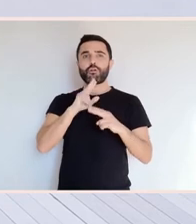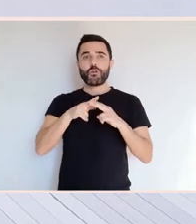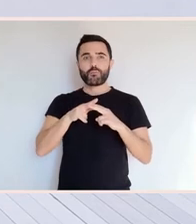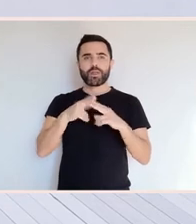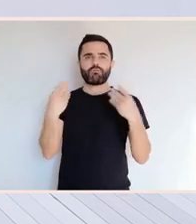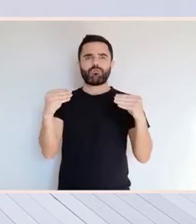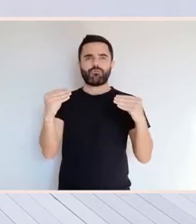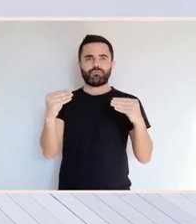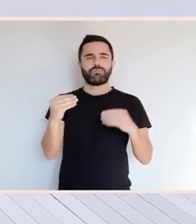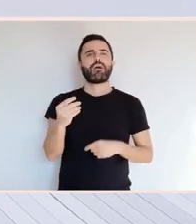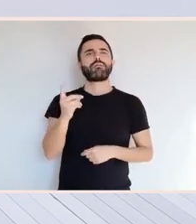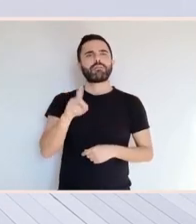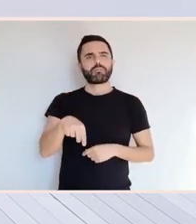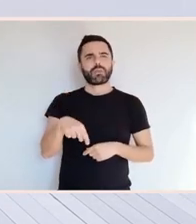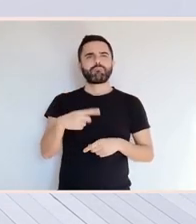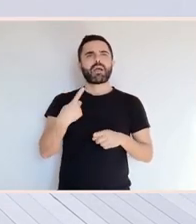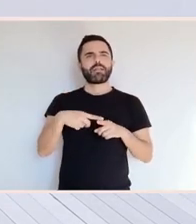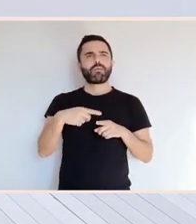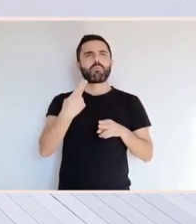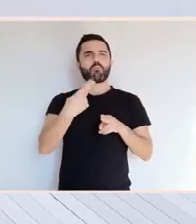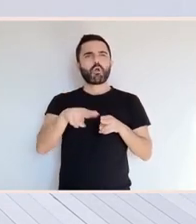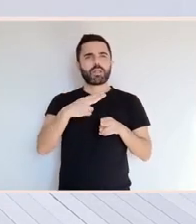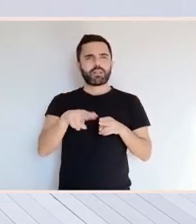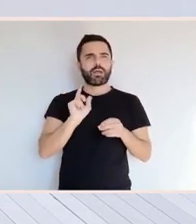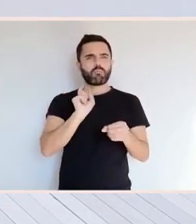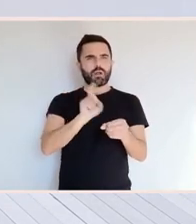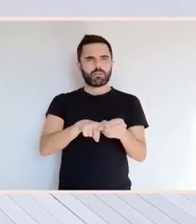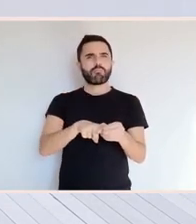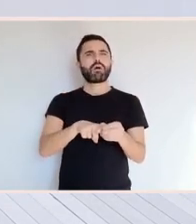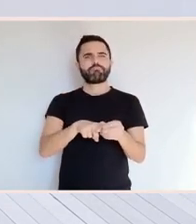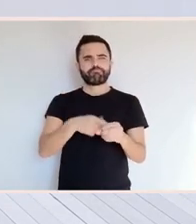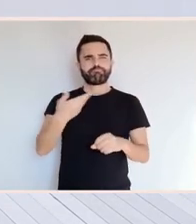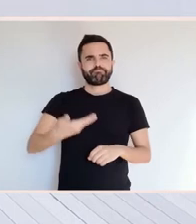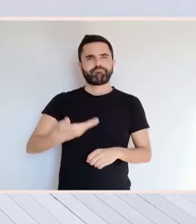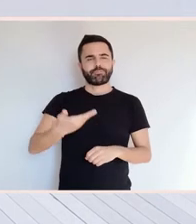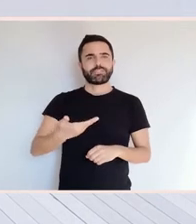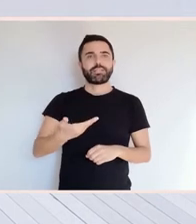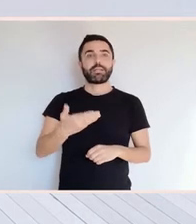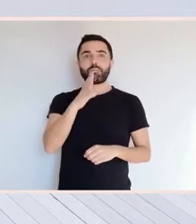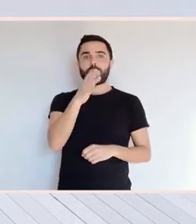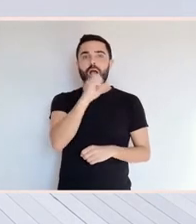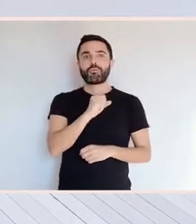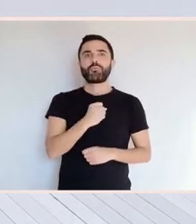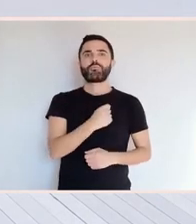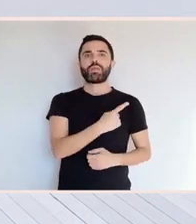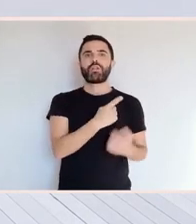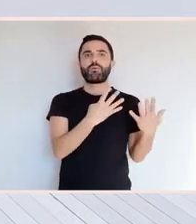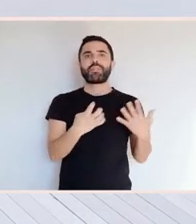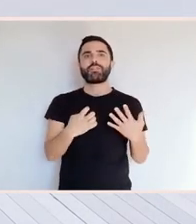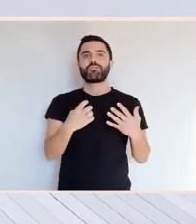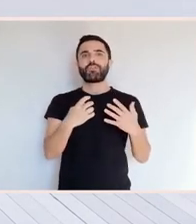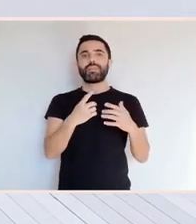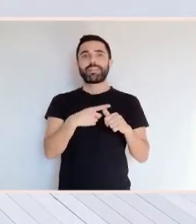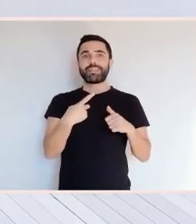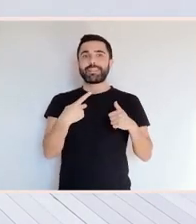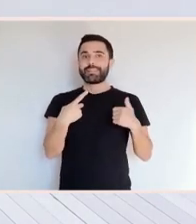Tambén participou intensamente na actividade política, unha actividade que fixou que no ano 1936, con